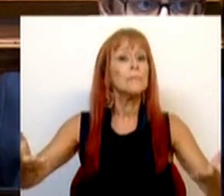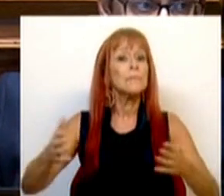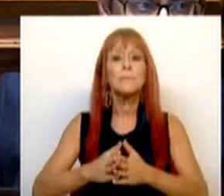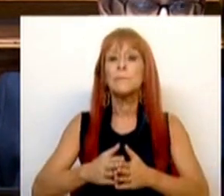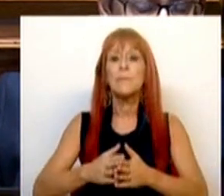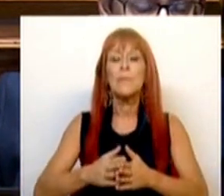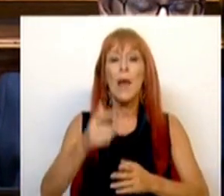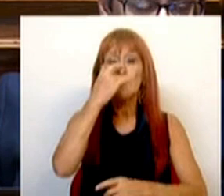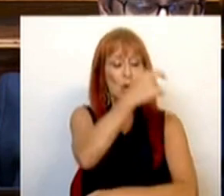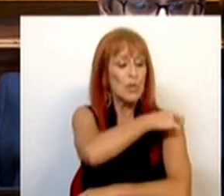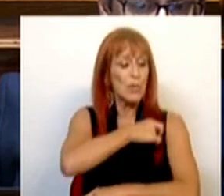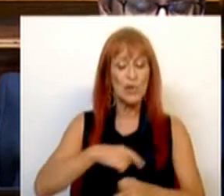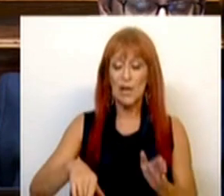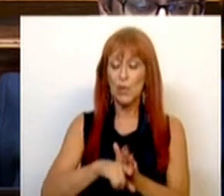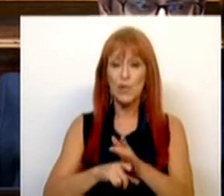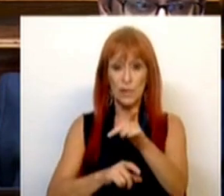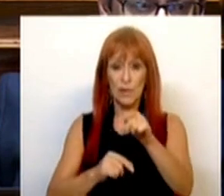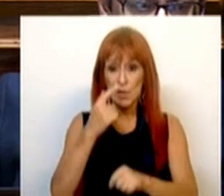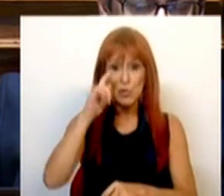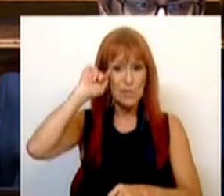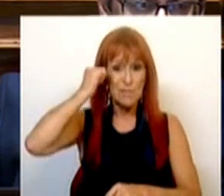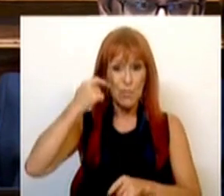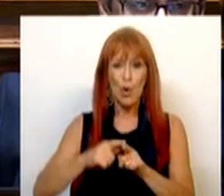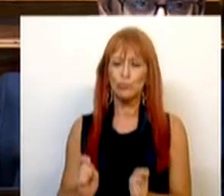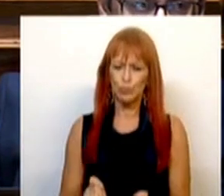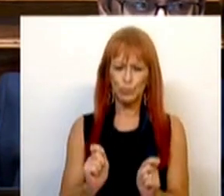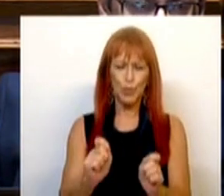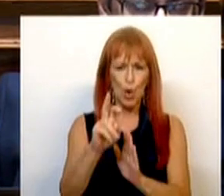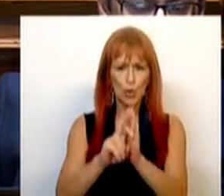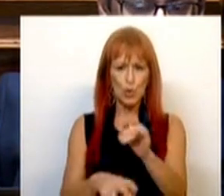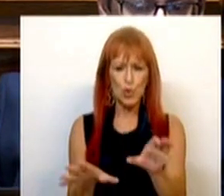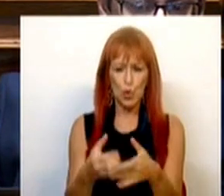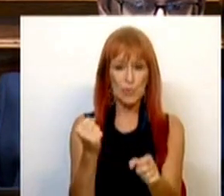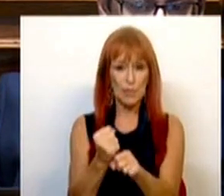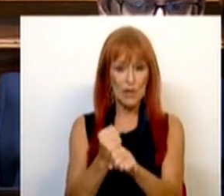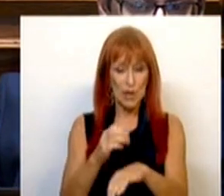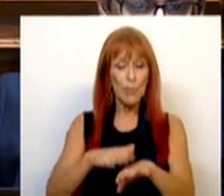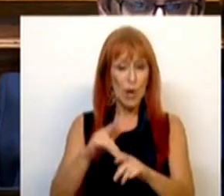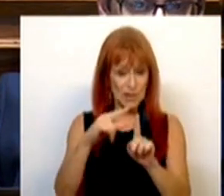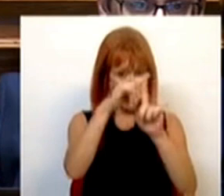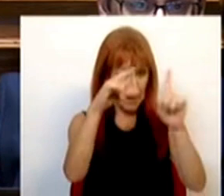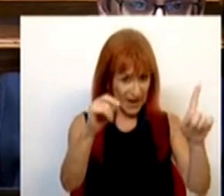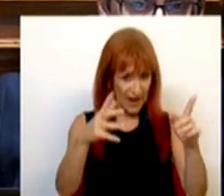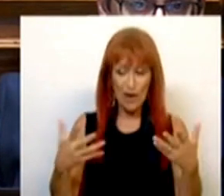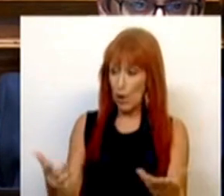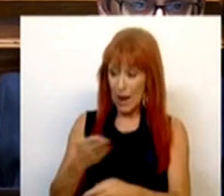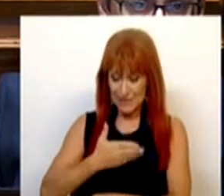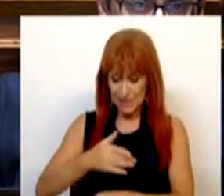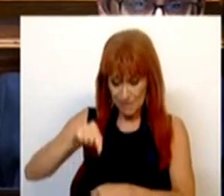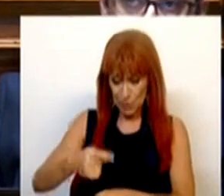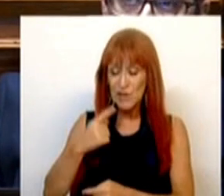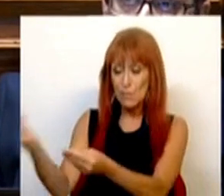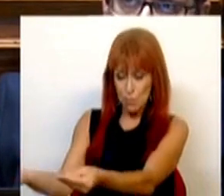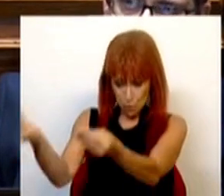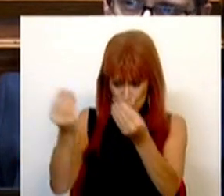os representantes legais da parte dos usados já entregaram um relatório ao Grupo de Trabalho relativamente ao Banif e, nesta semana, vão